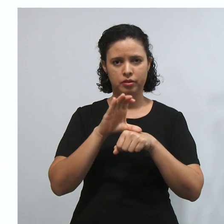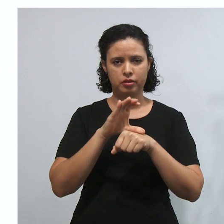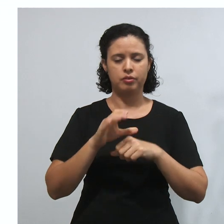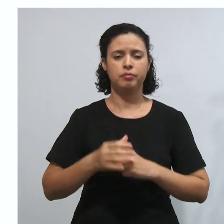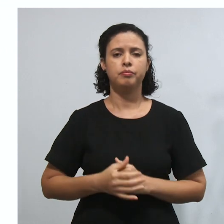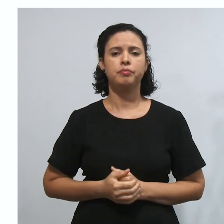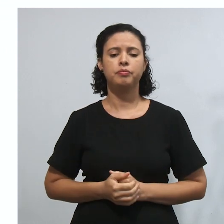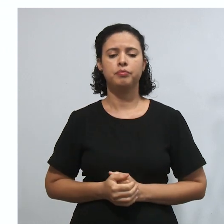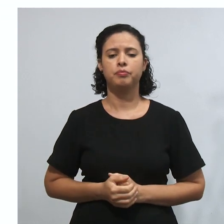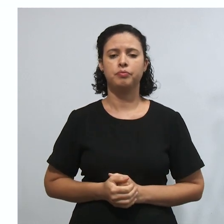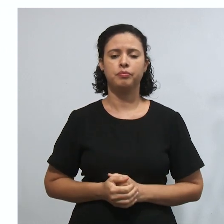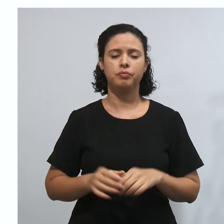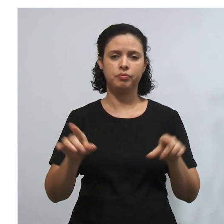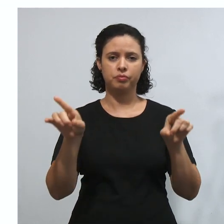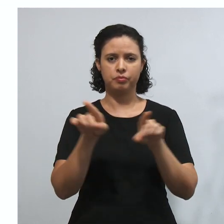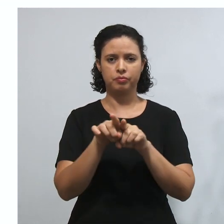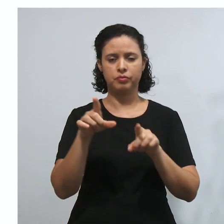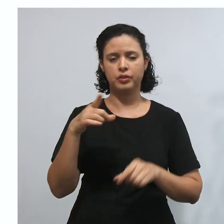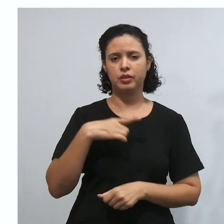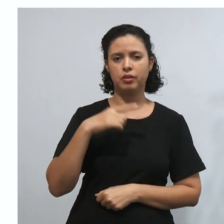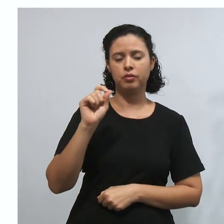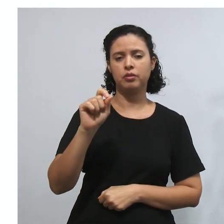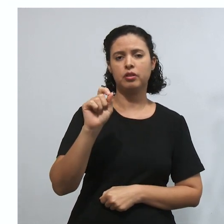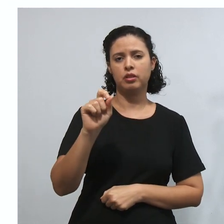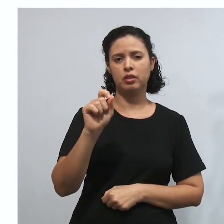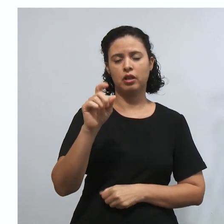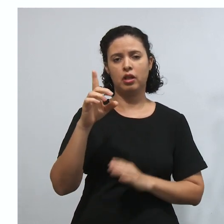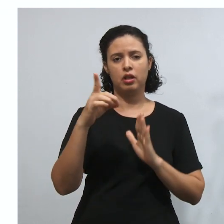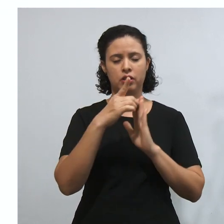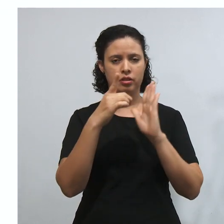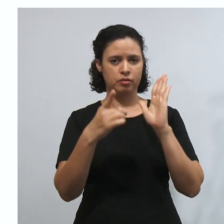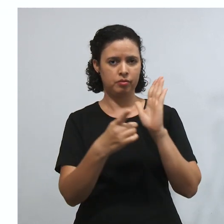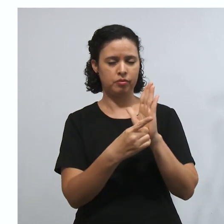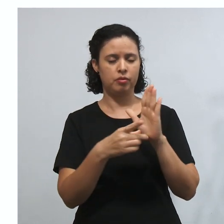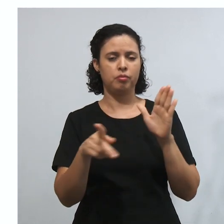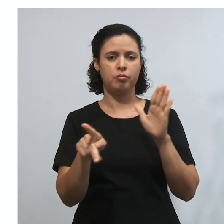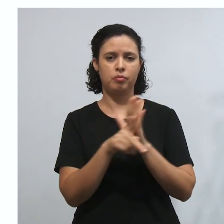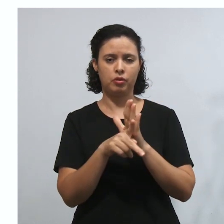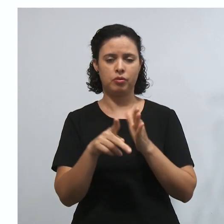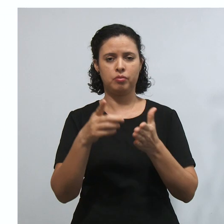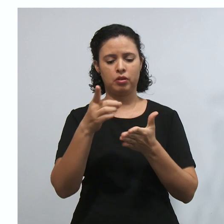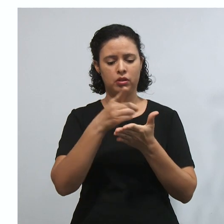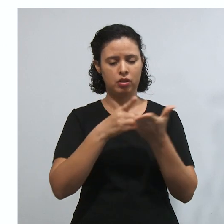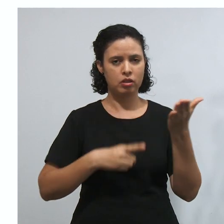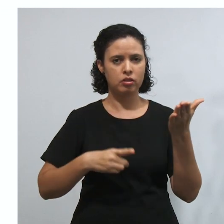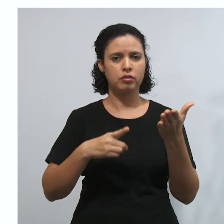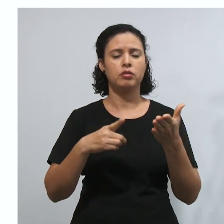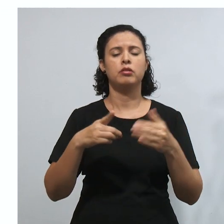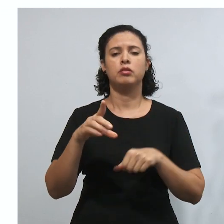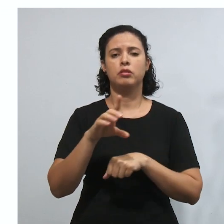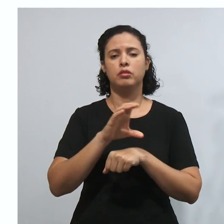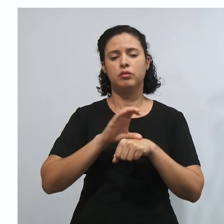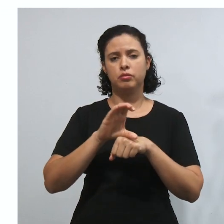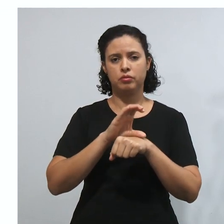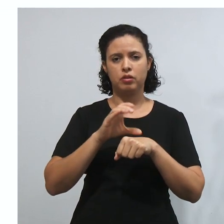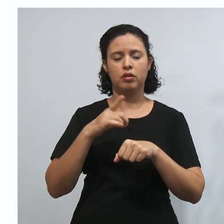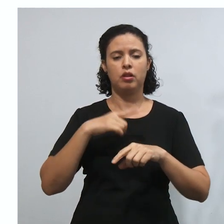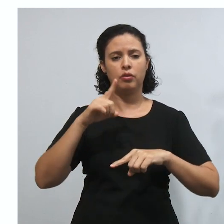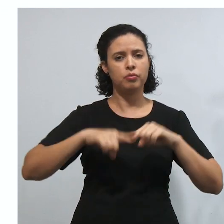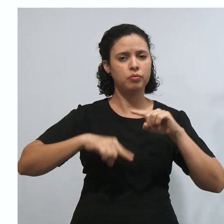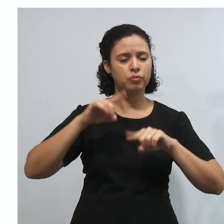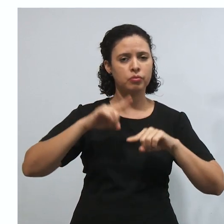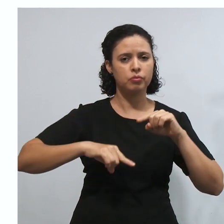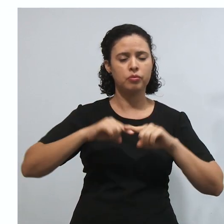a ação declaratória de constitucionalidade. Então, nós temos alguns, alguns instrumentos, né,